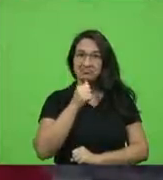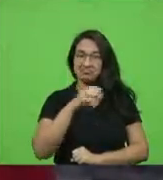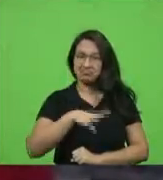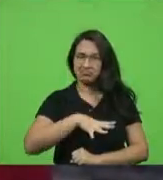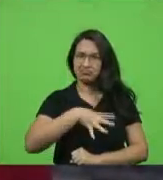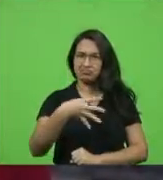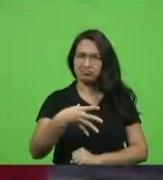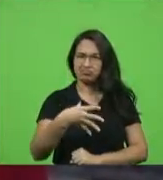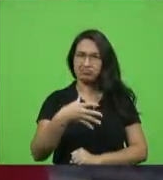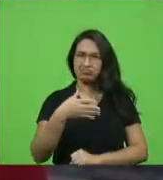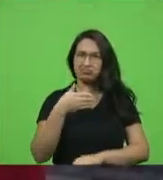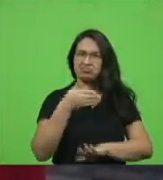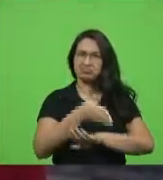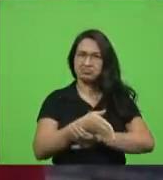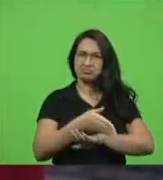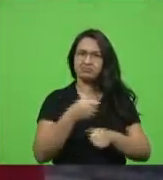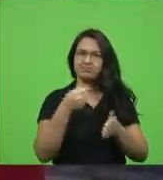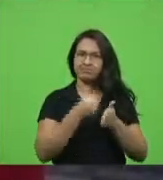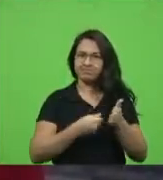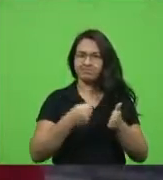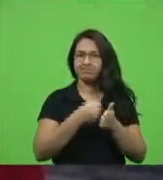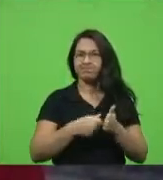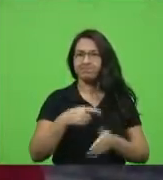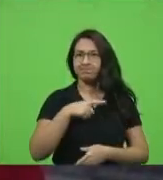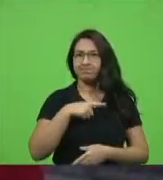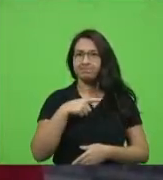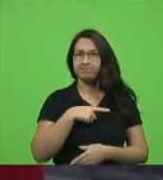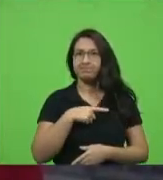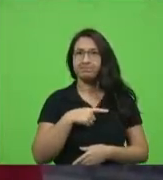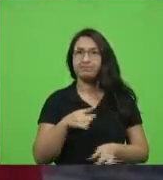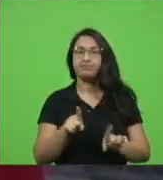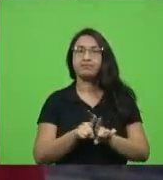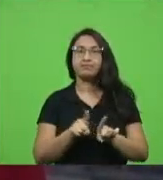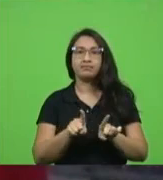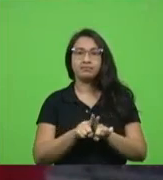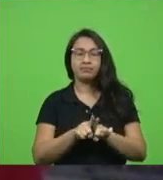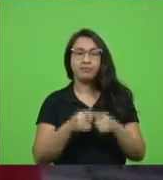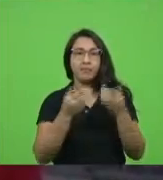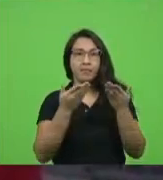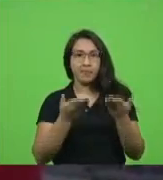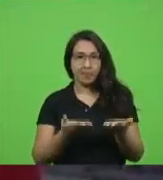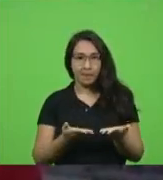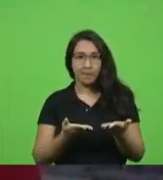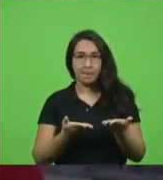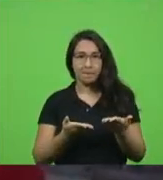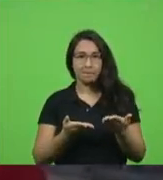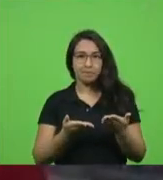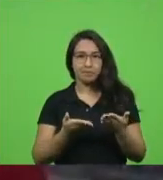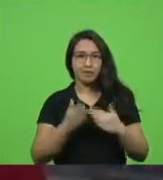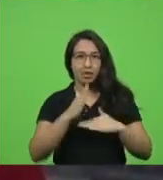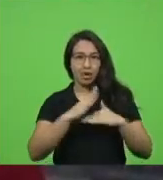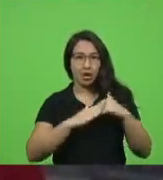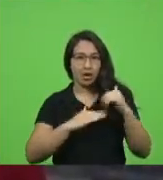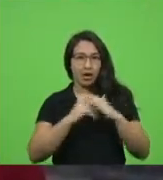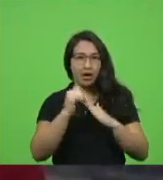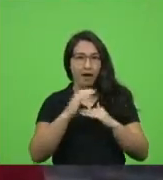as experiências perspectivas e habilidade das mulheres trazem contribuições